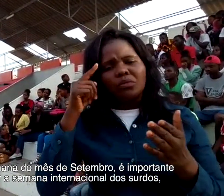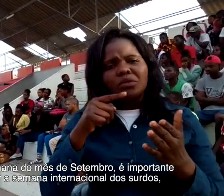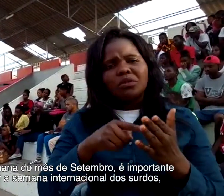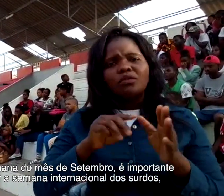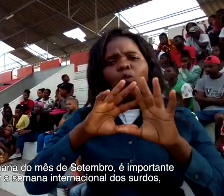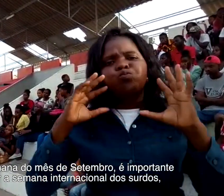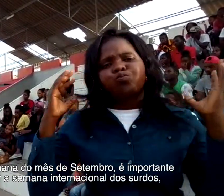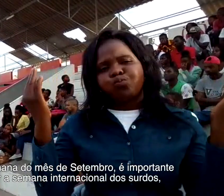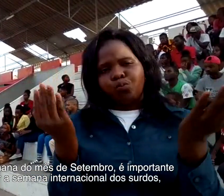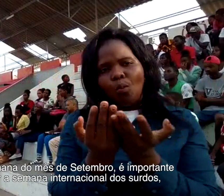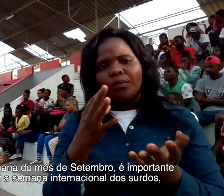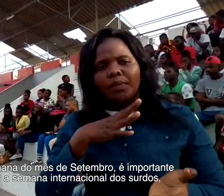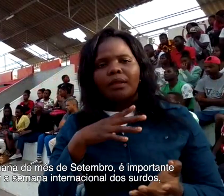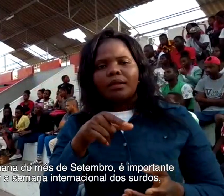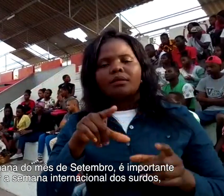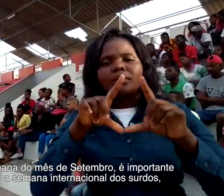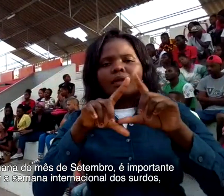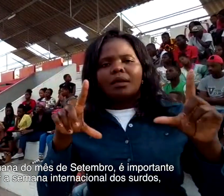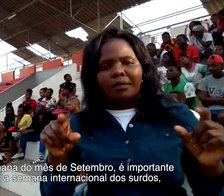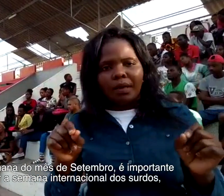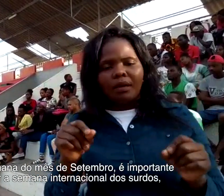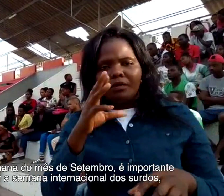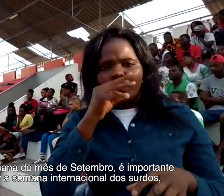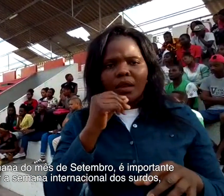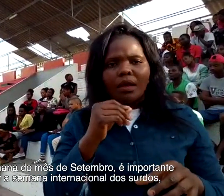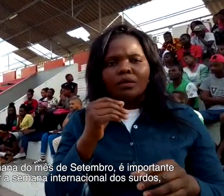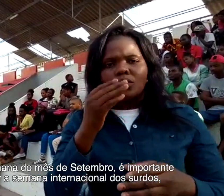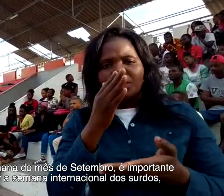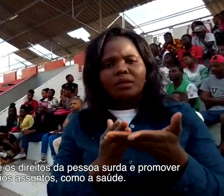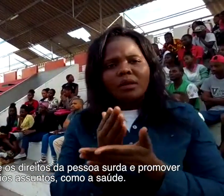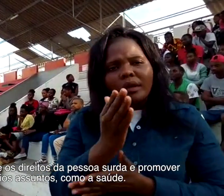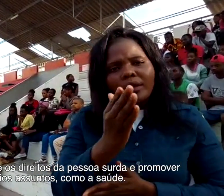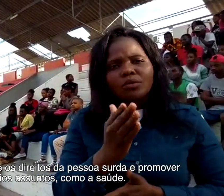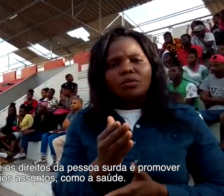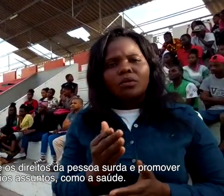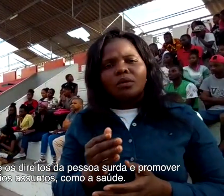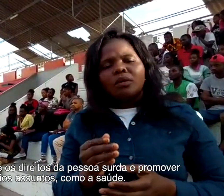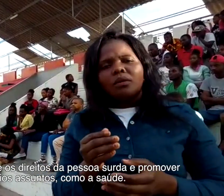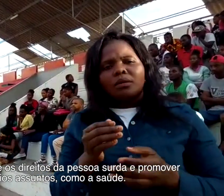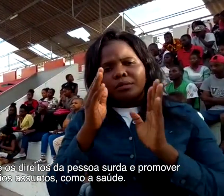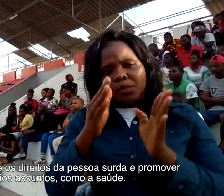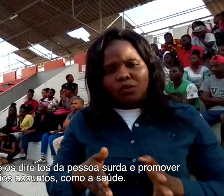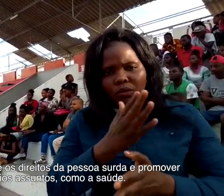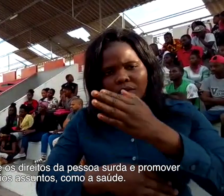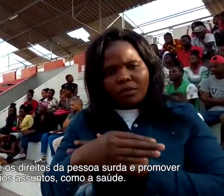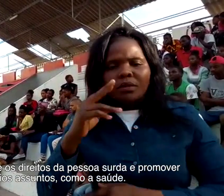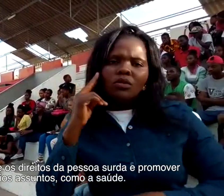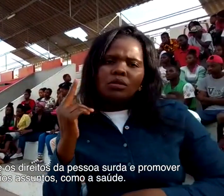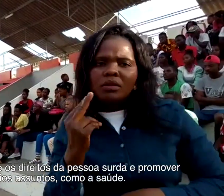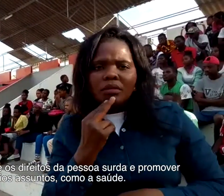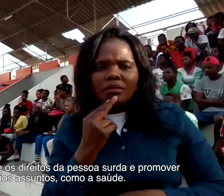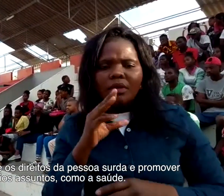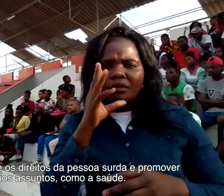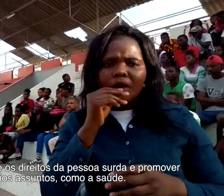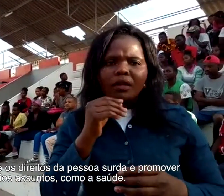Internacional dos Surdos para se falar sobre direitos da pessoa surda